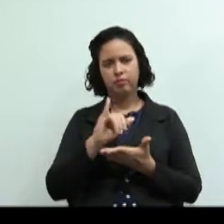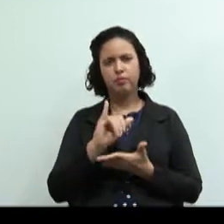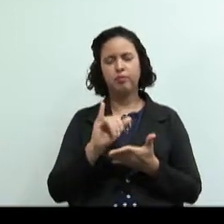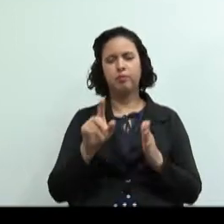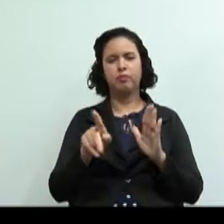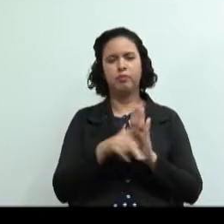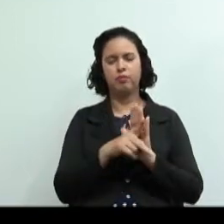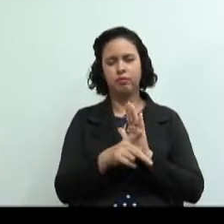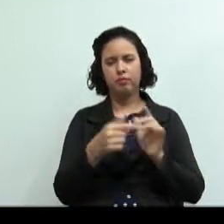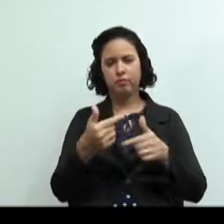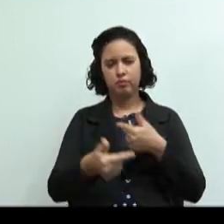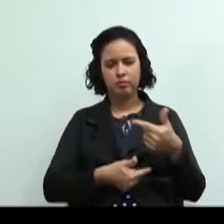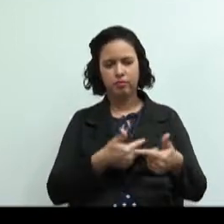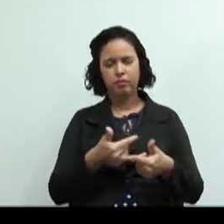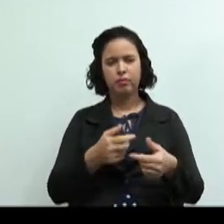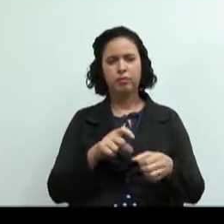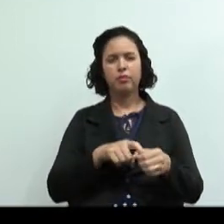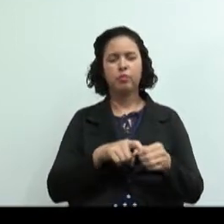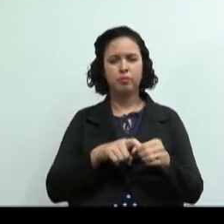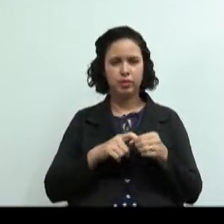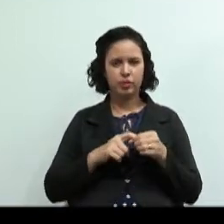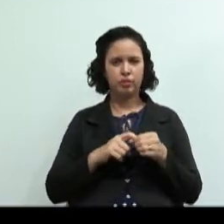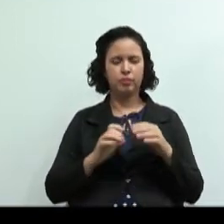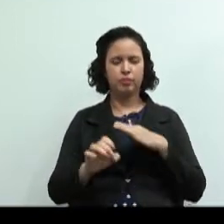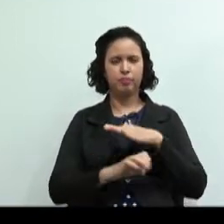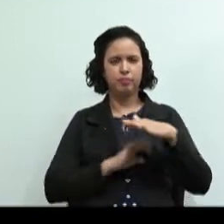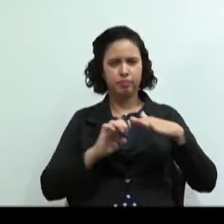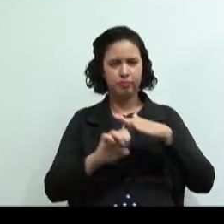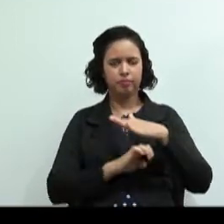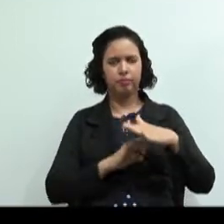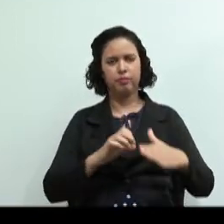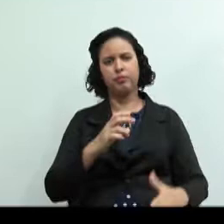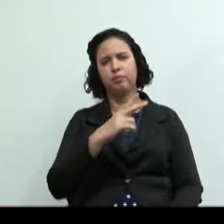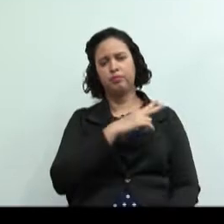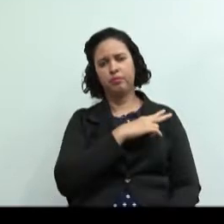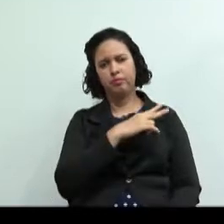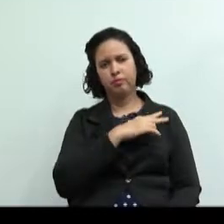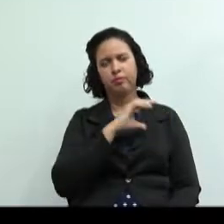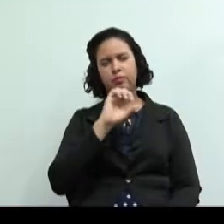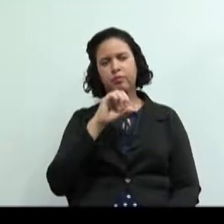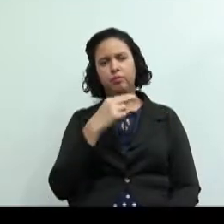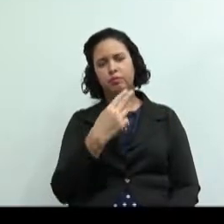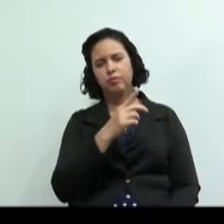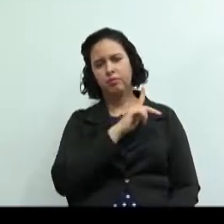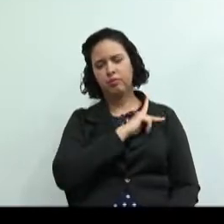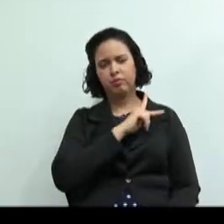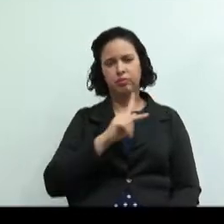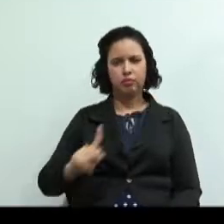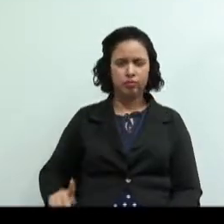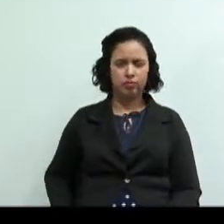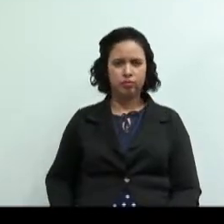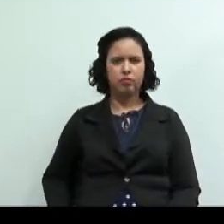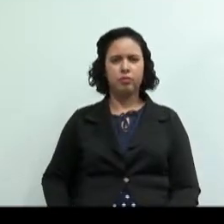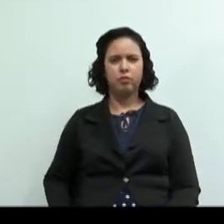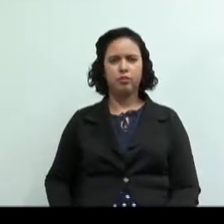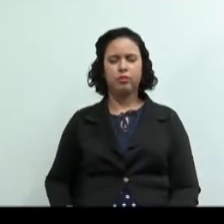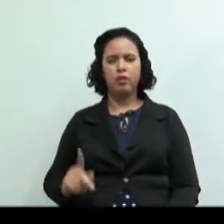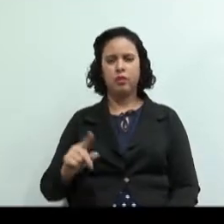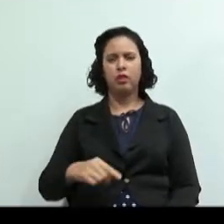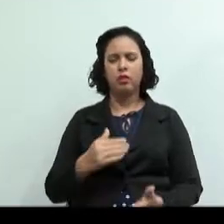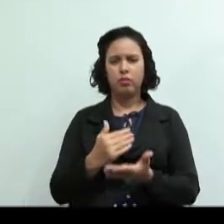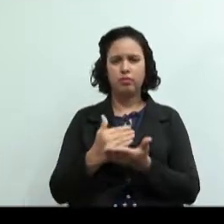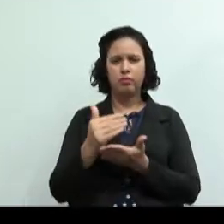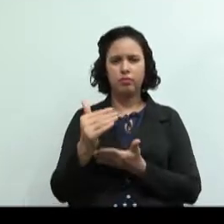isso muitas empresas privadas ou públicas passaram a terceirizar determinados serviços